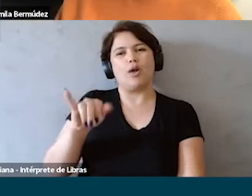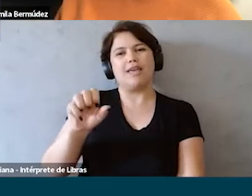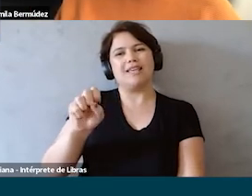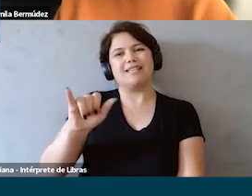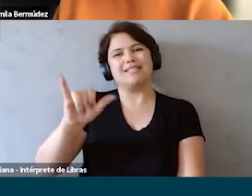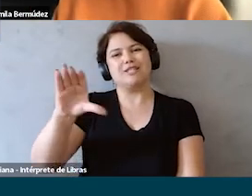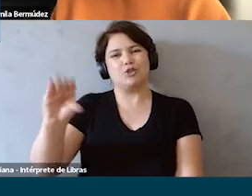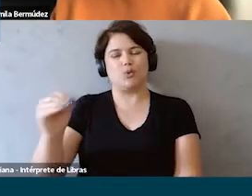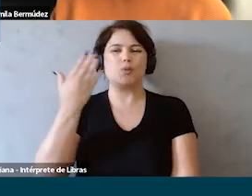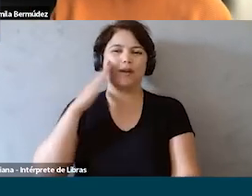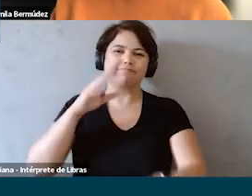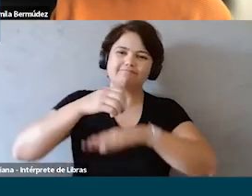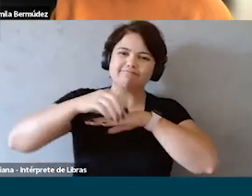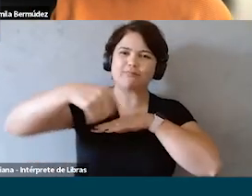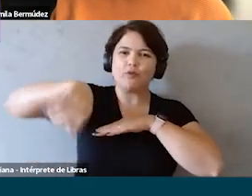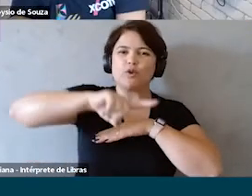tira como aprendizados desse projeto.